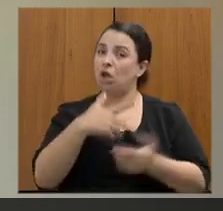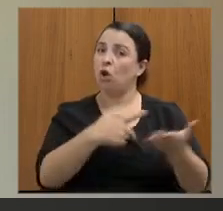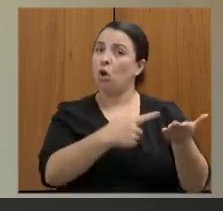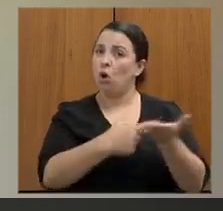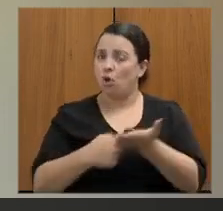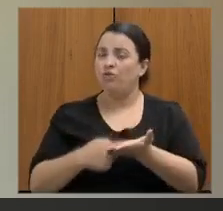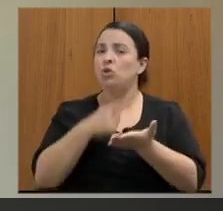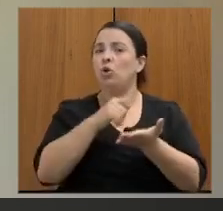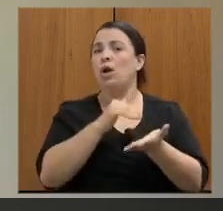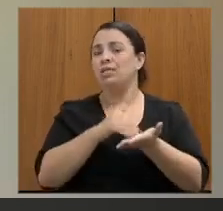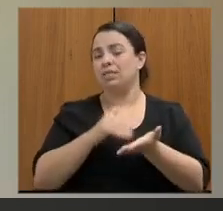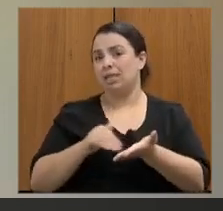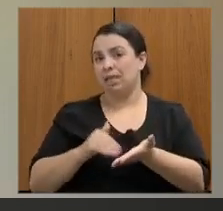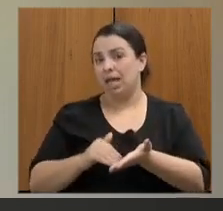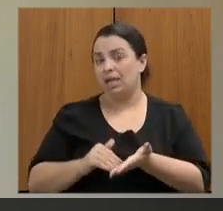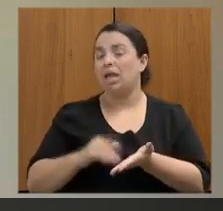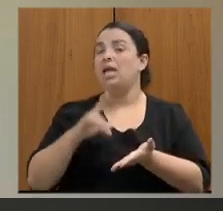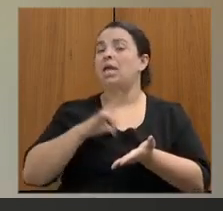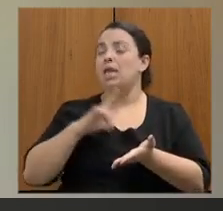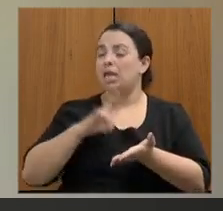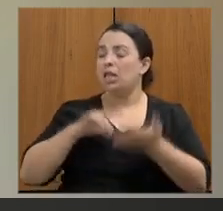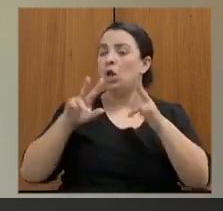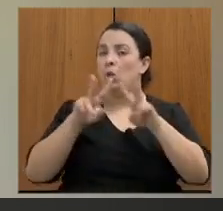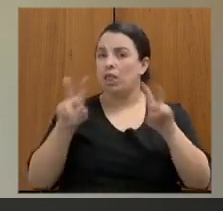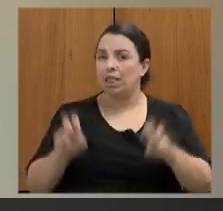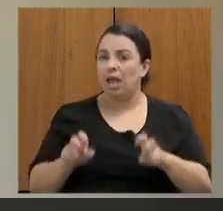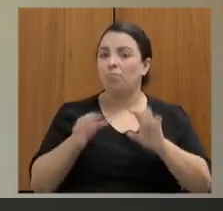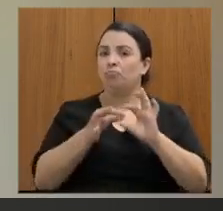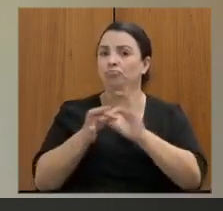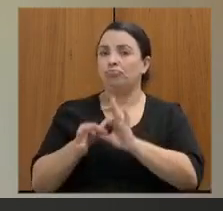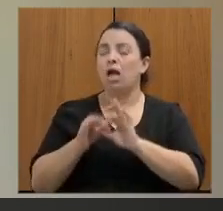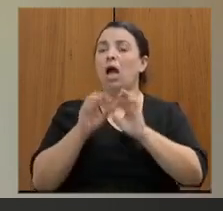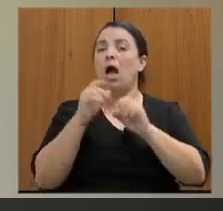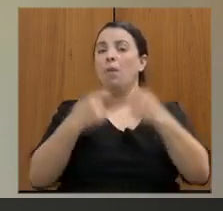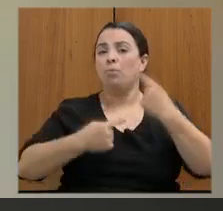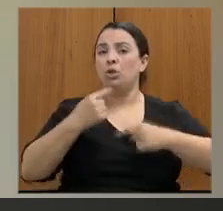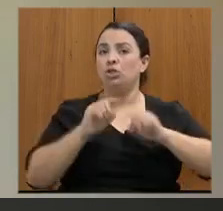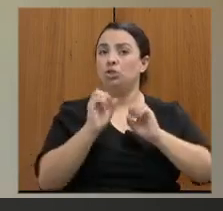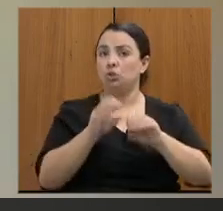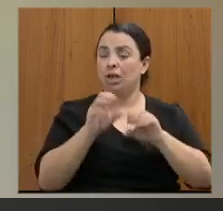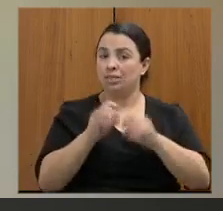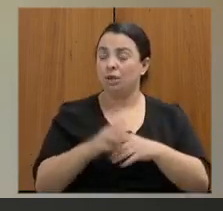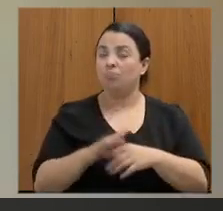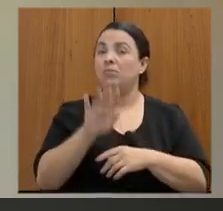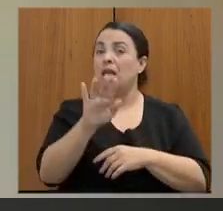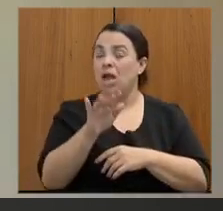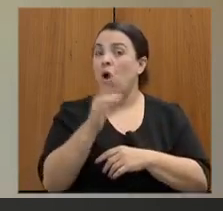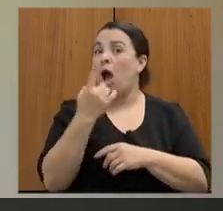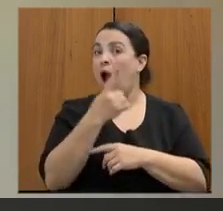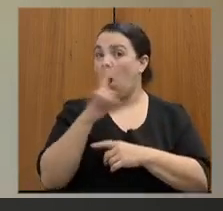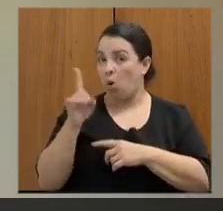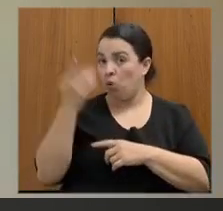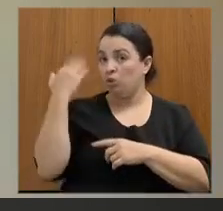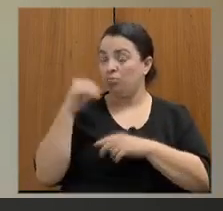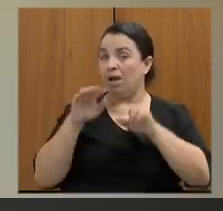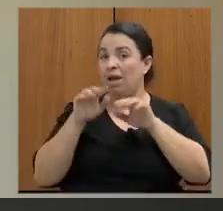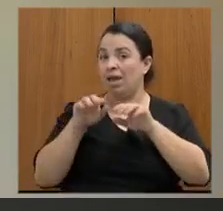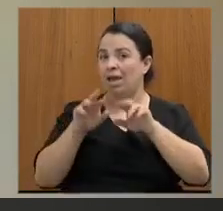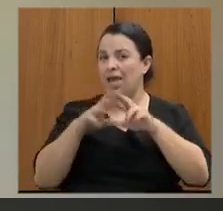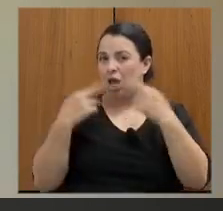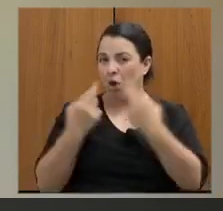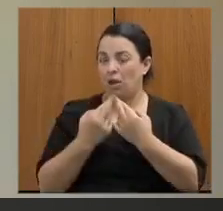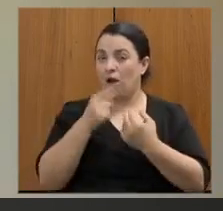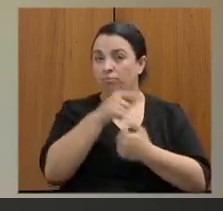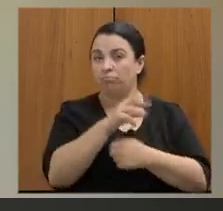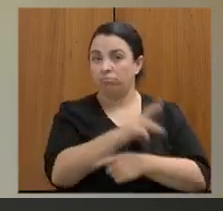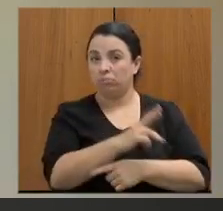audiências cujo assunto é correlato à política de educação inclusive na última eu recebi uma resposta